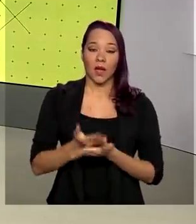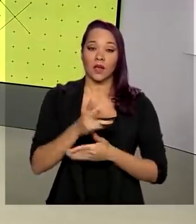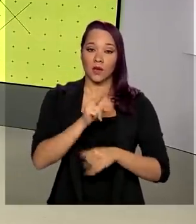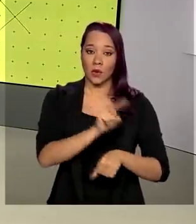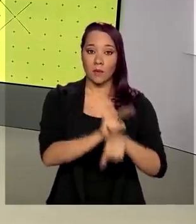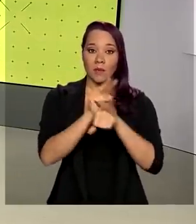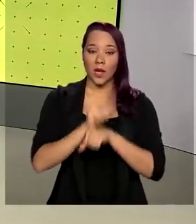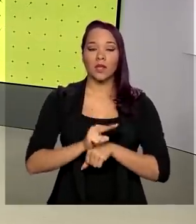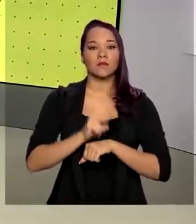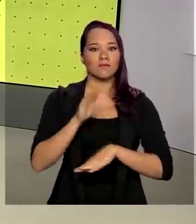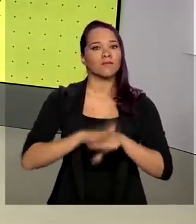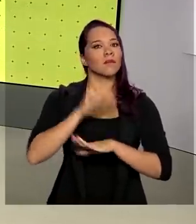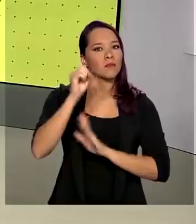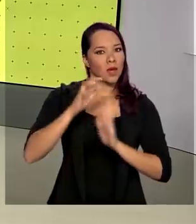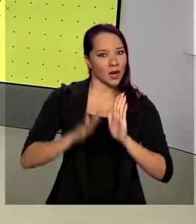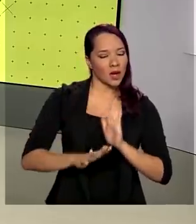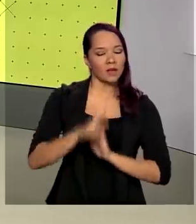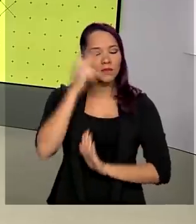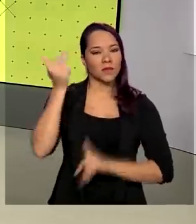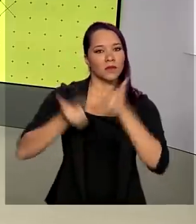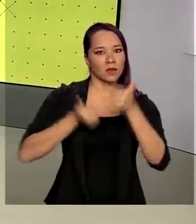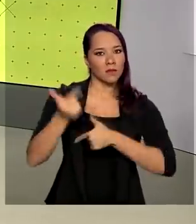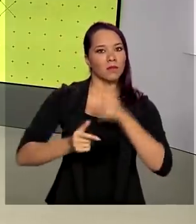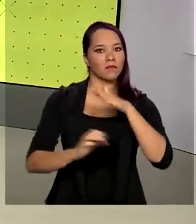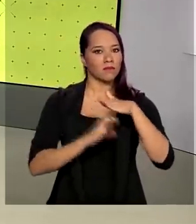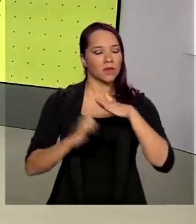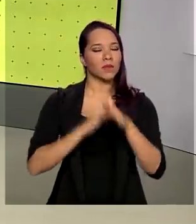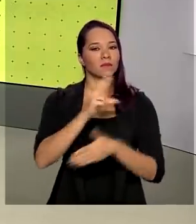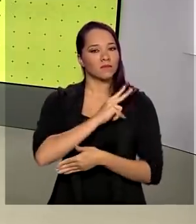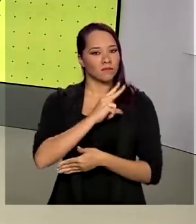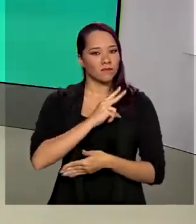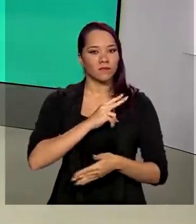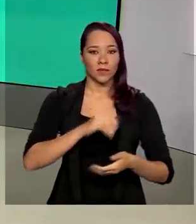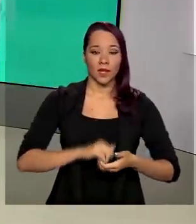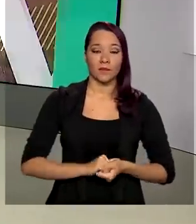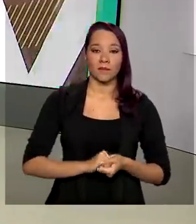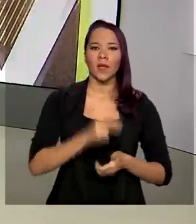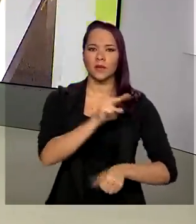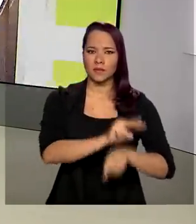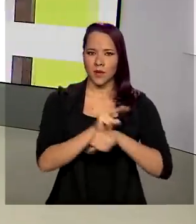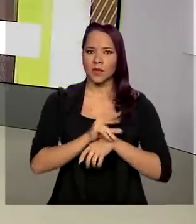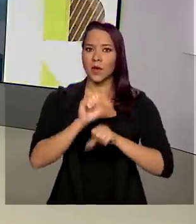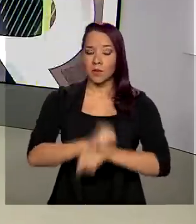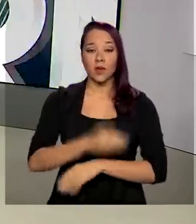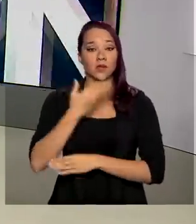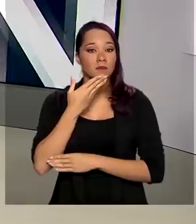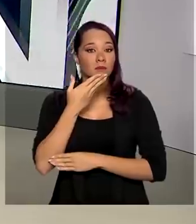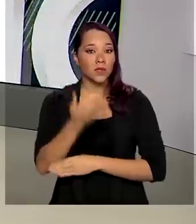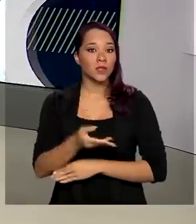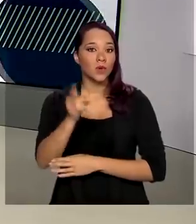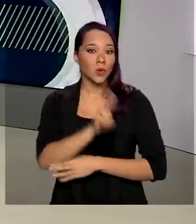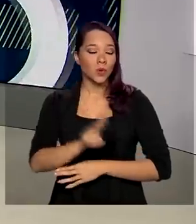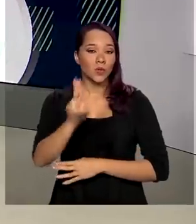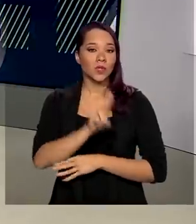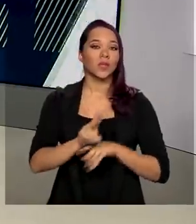do crédito ficará mais barato para os trabalhadores de empresas privadas. O empréstimo já pode ser solicitado por meio dos canais digitais